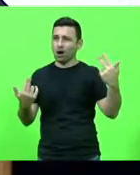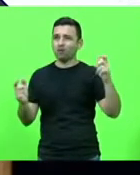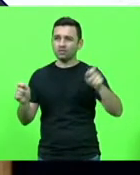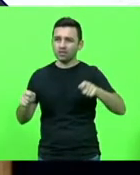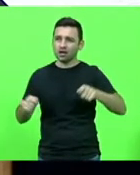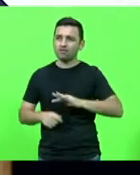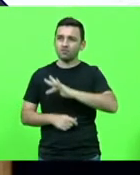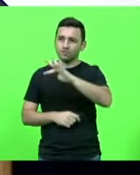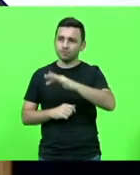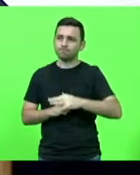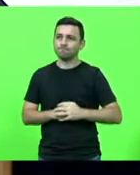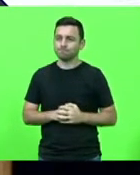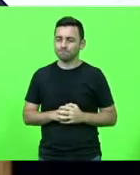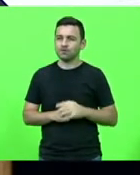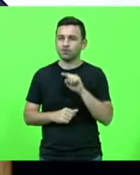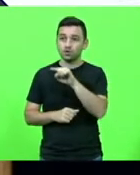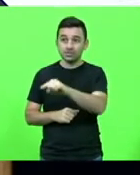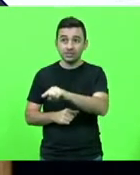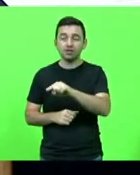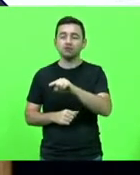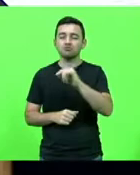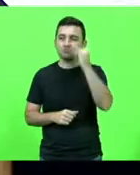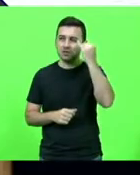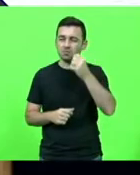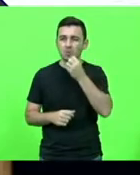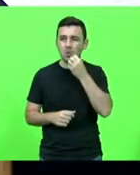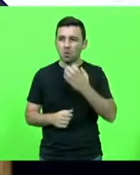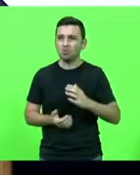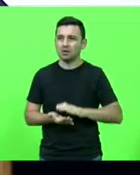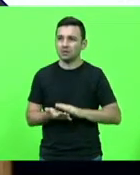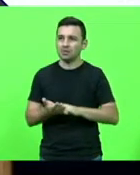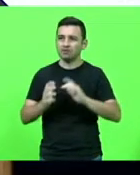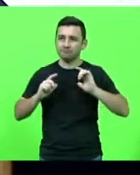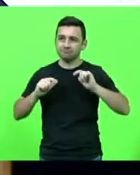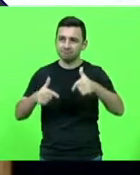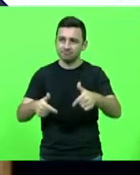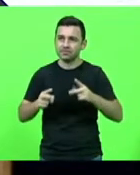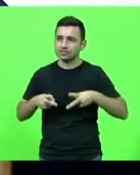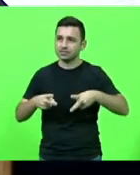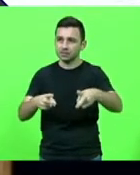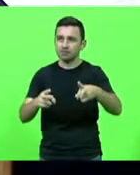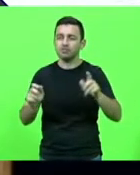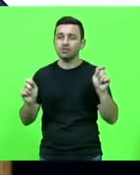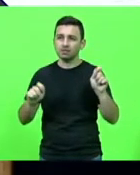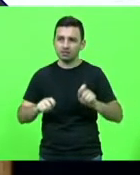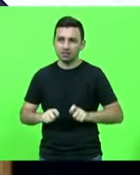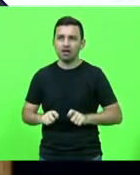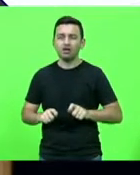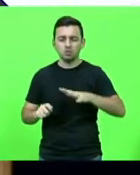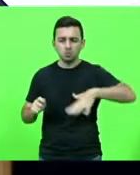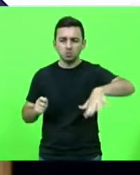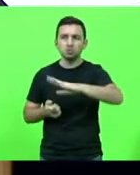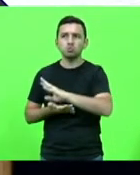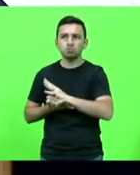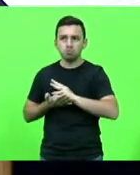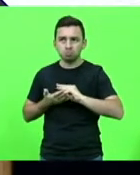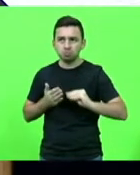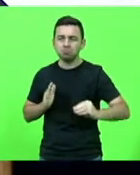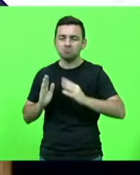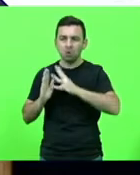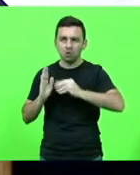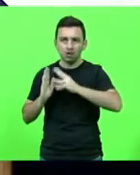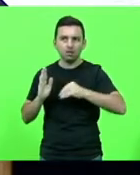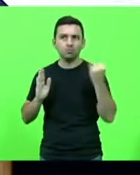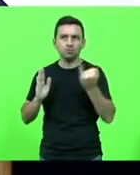deputado Jair Mioto fosse um guerreiro aí nessa frente de trabalho e certamente vai deixar um grande legado através dessa conquista importante